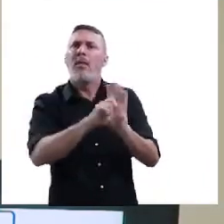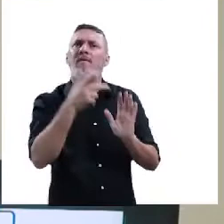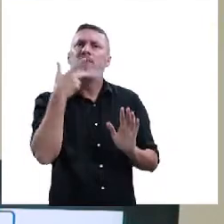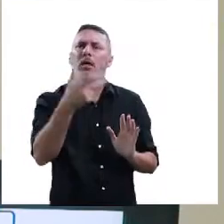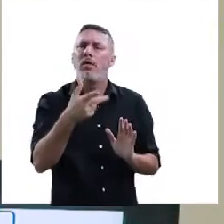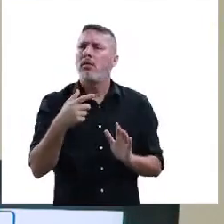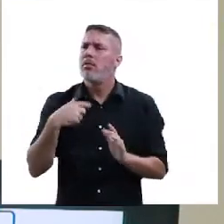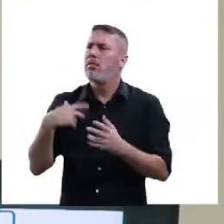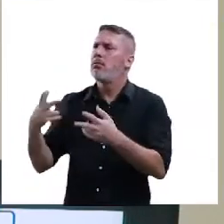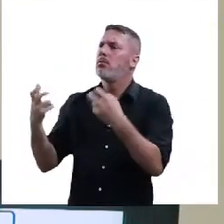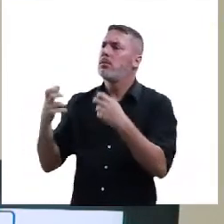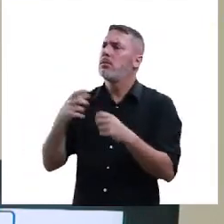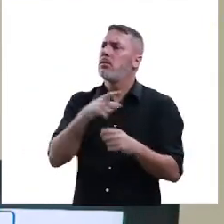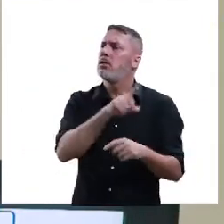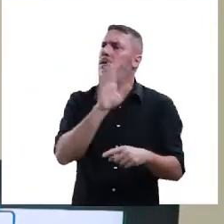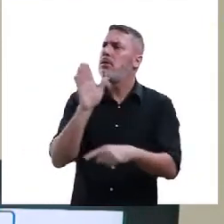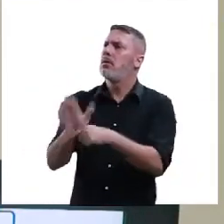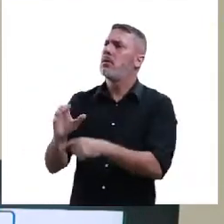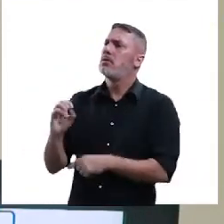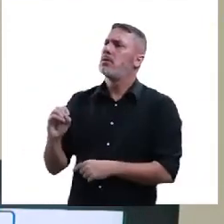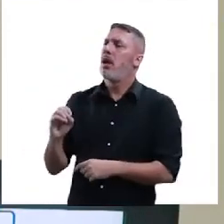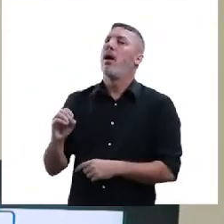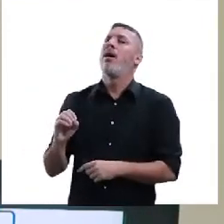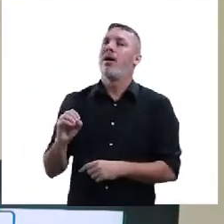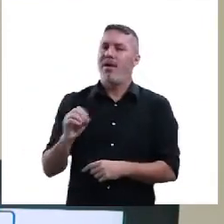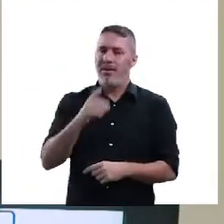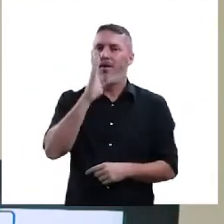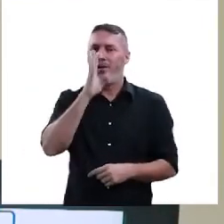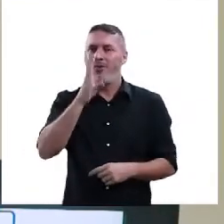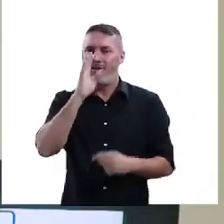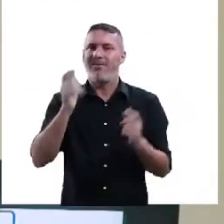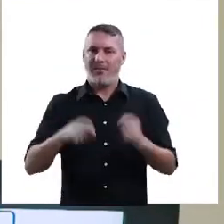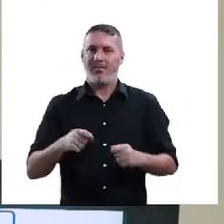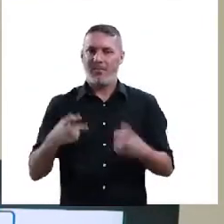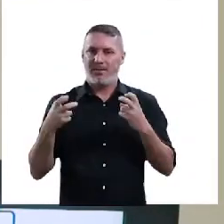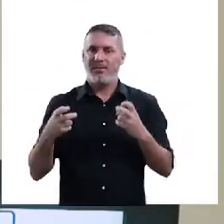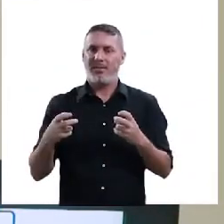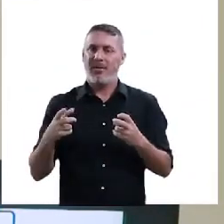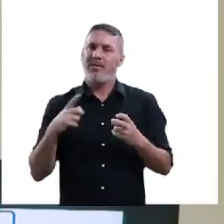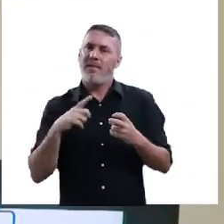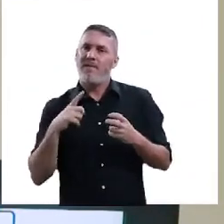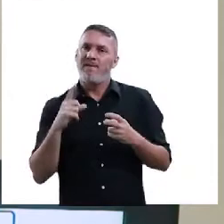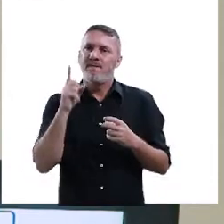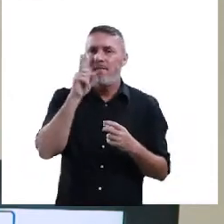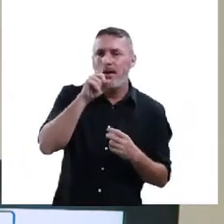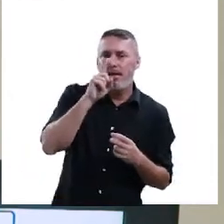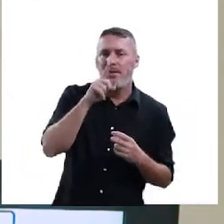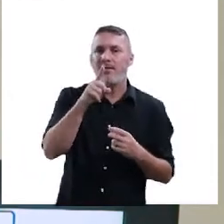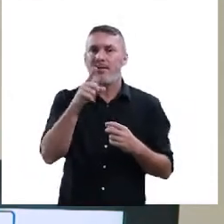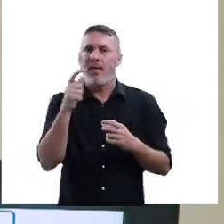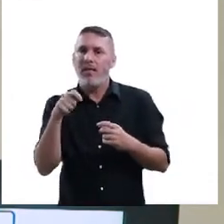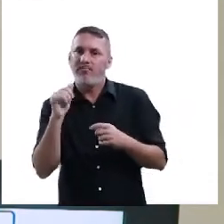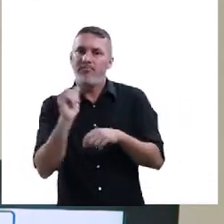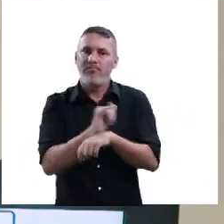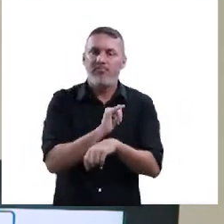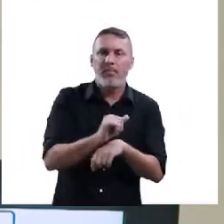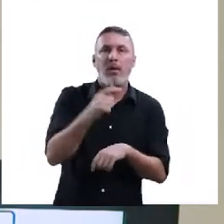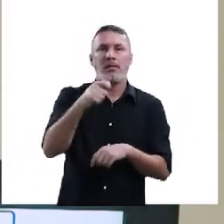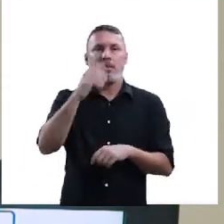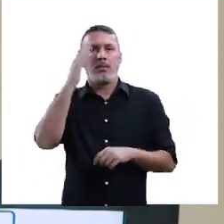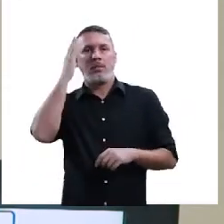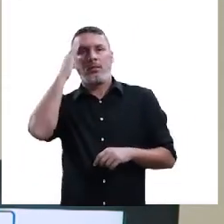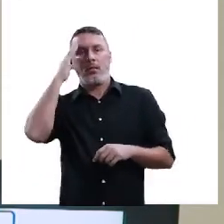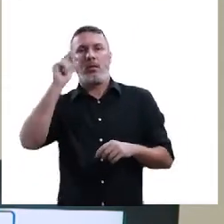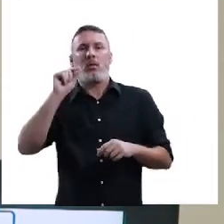E é isso que nós precisamos entender, que você pode trabalhar, olha, talvez, a violência contra os animais, é culpa de uma negligência da sociedade,